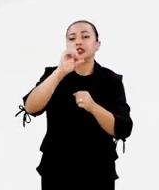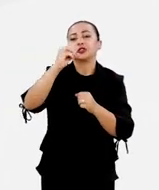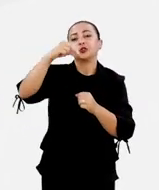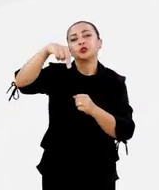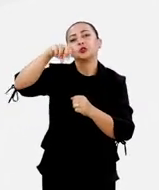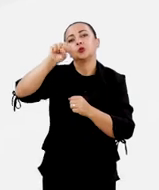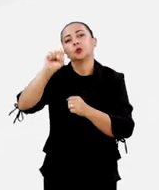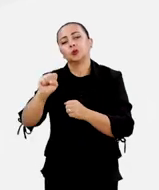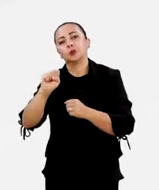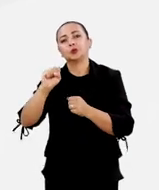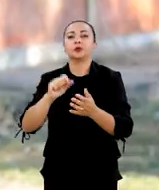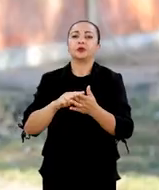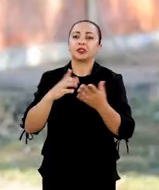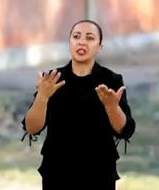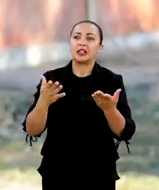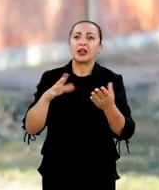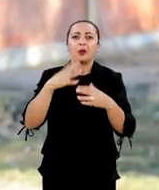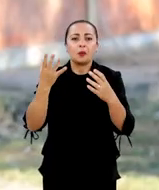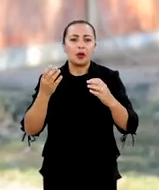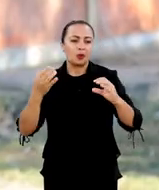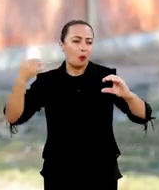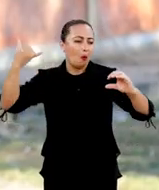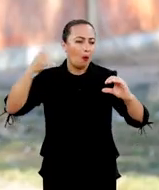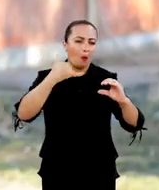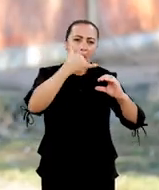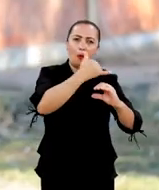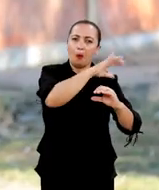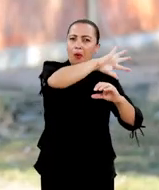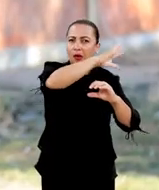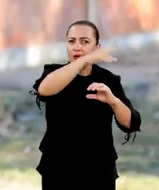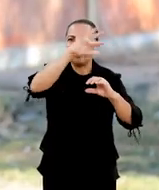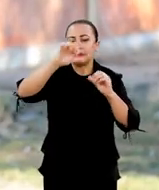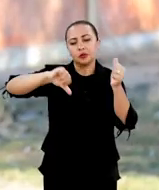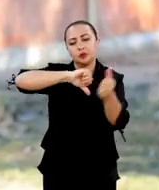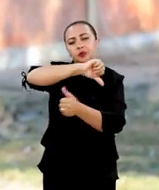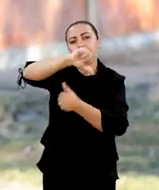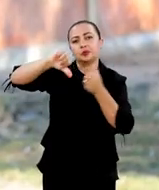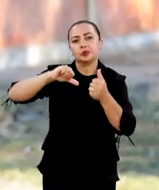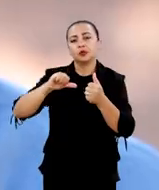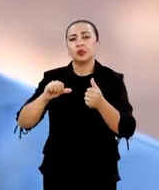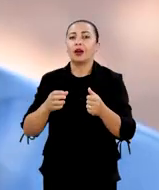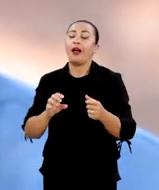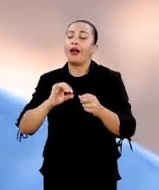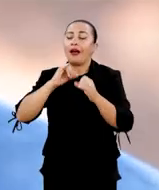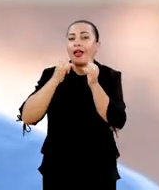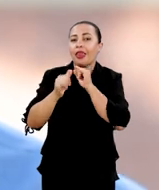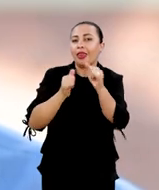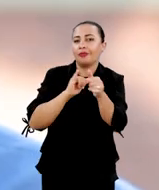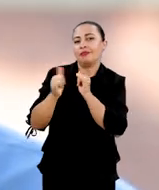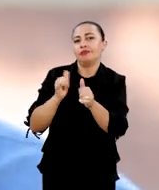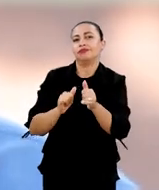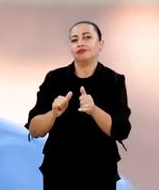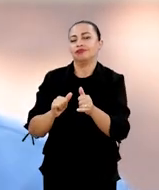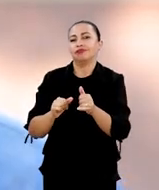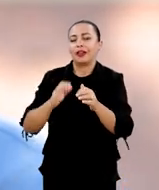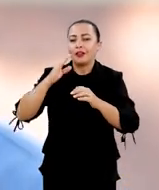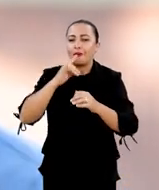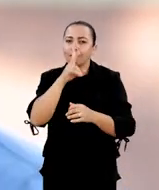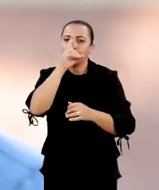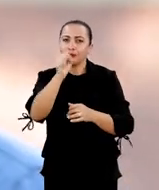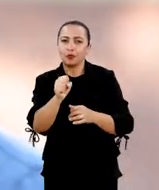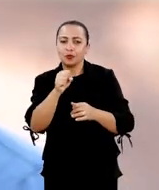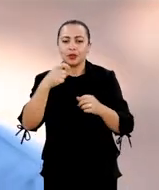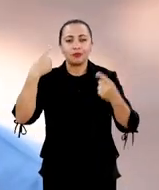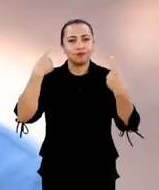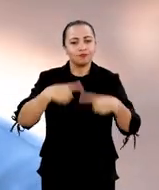constituído de íons. E, ao interferir, ele muda a densidade eletrônica. E essa mudança de